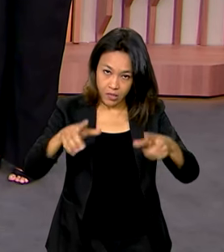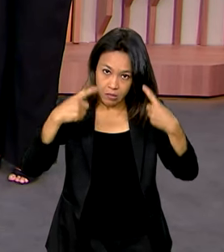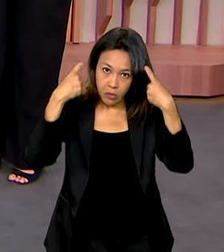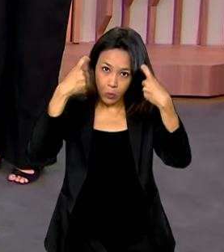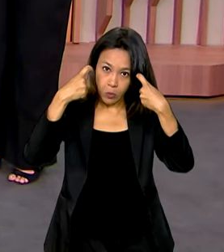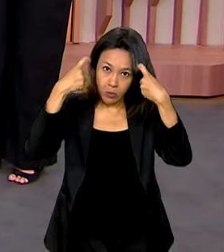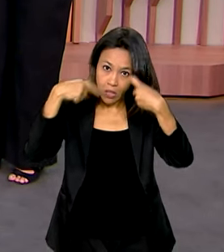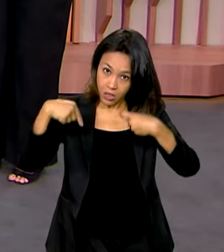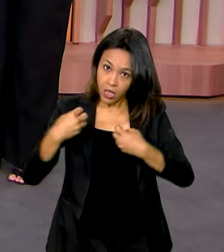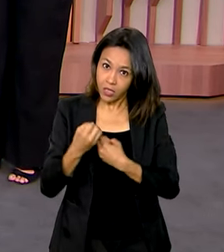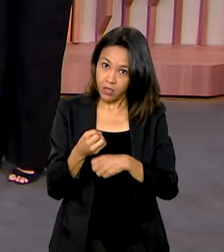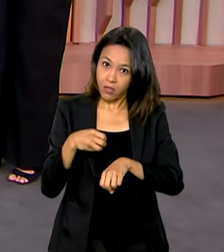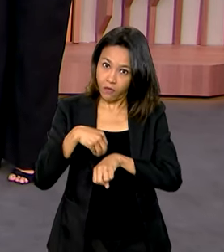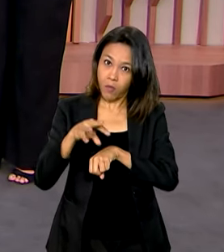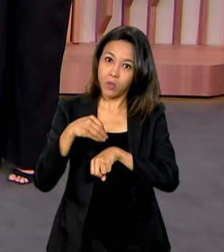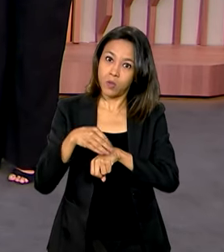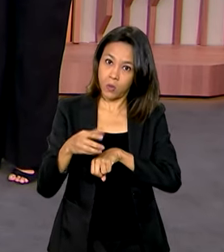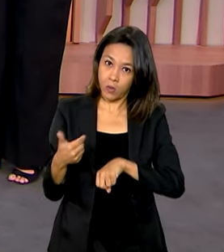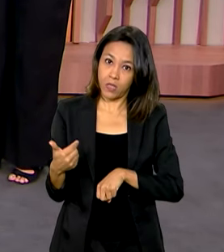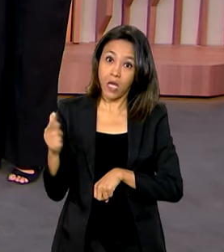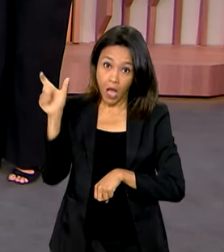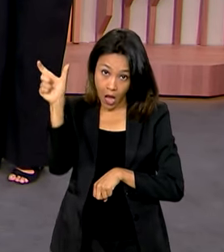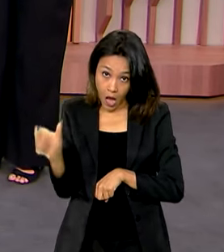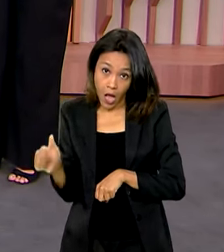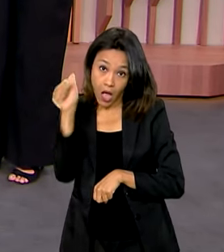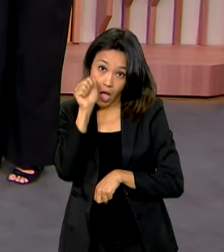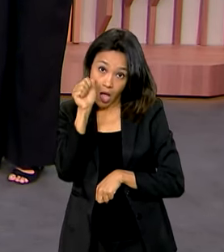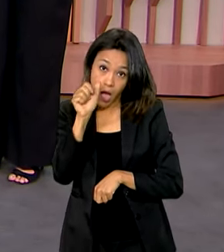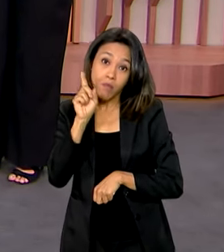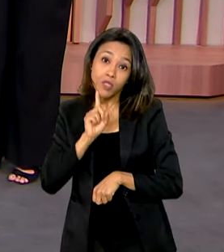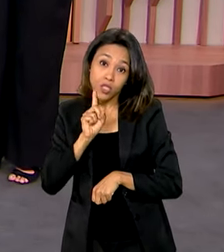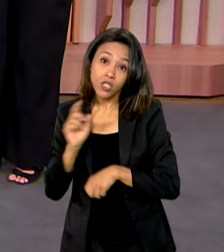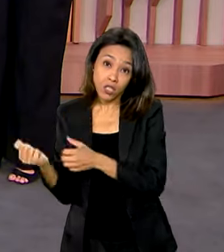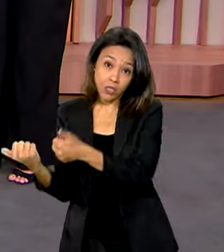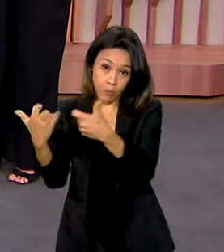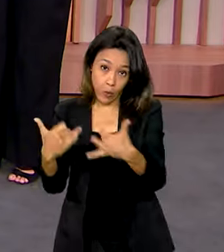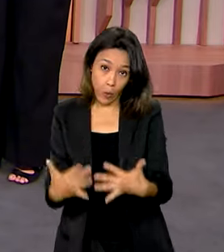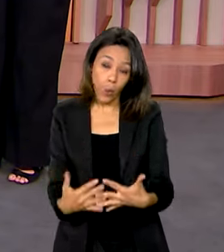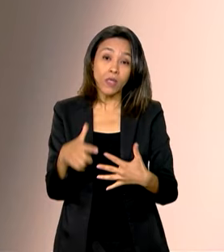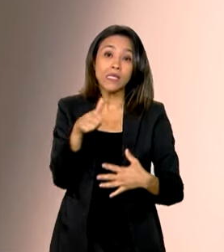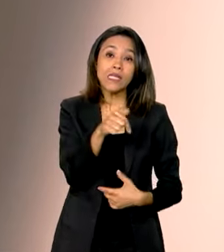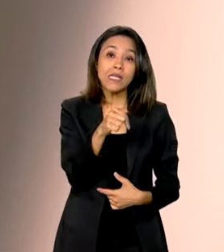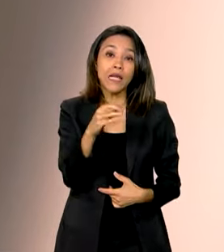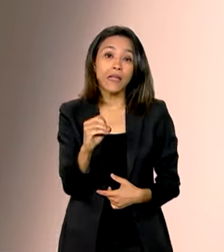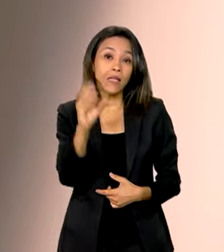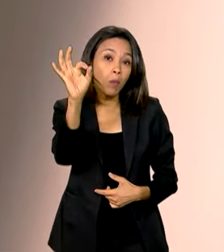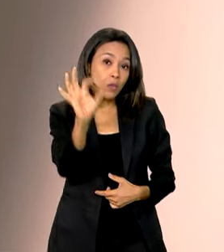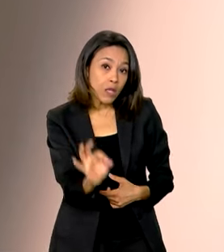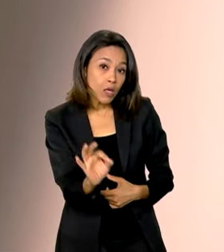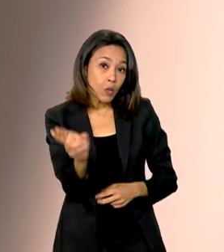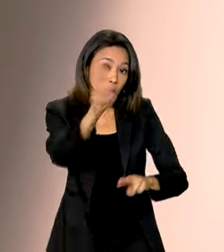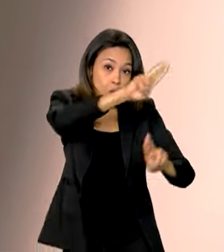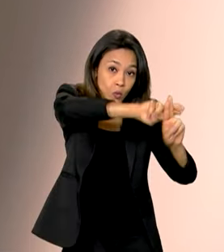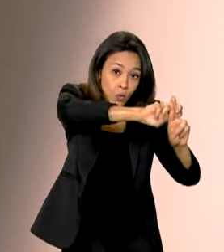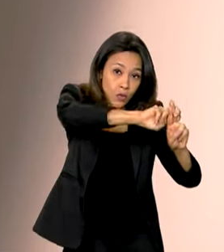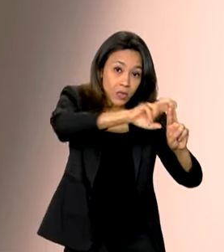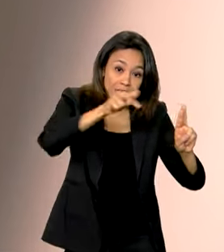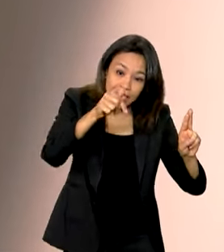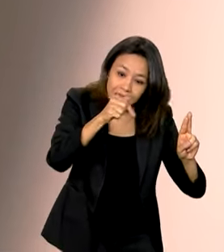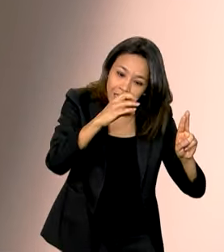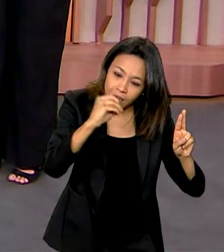preocupante e a ministra estava me contando, Vanessa, que 70% dos atendimentos no SUS é para mulheres.